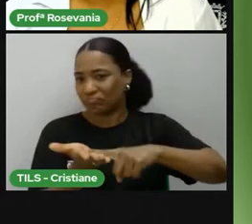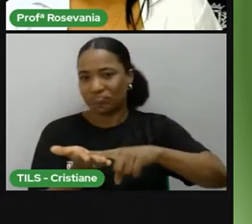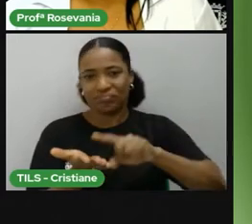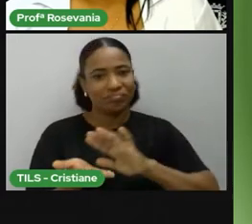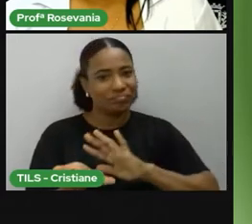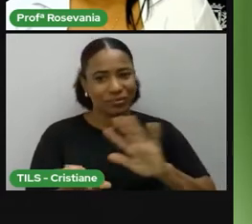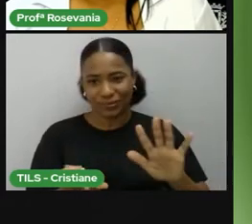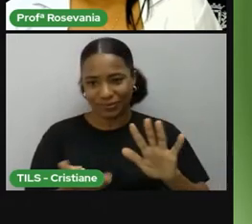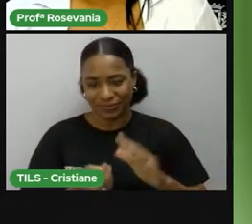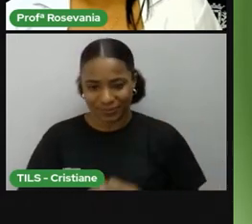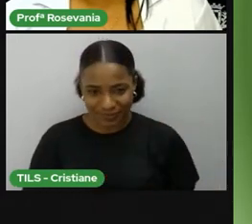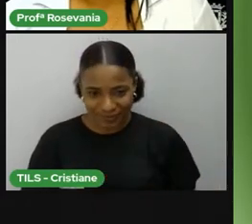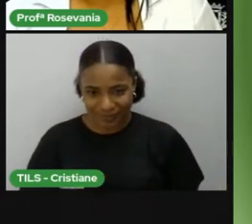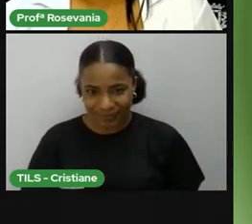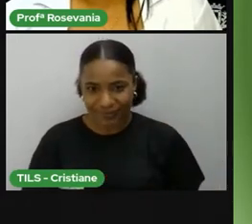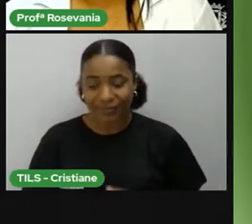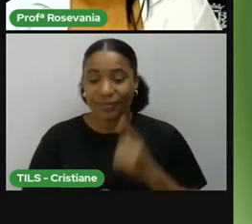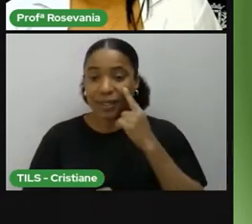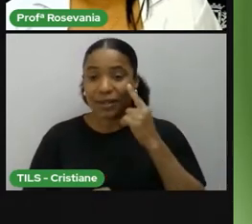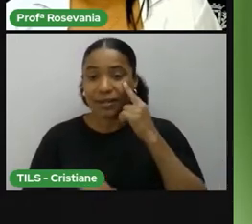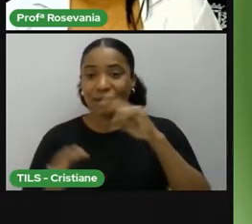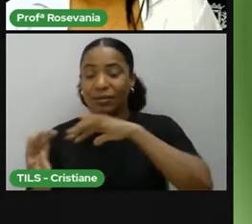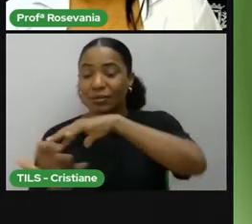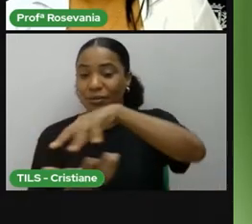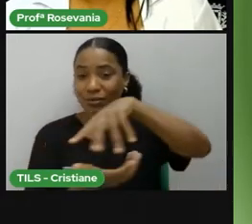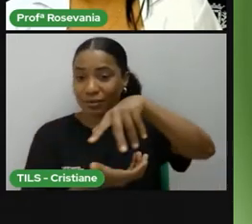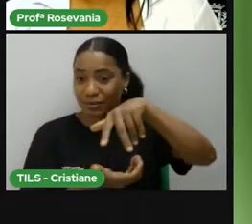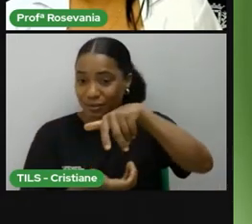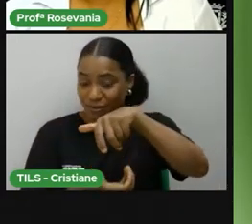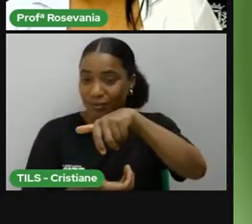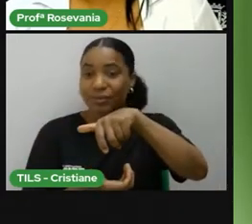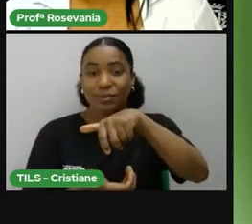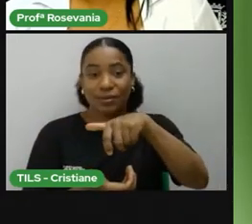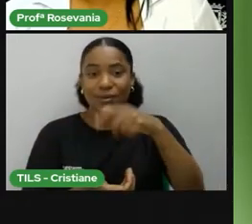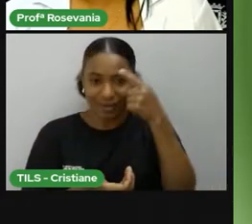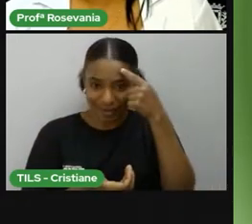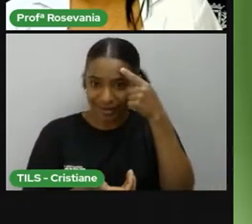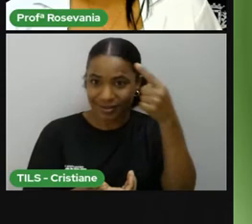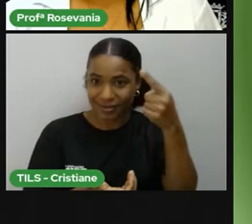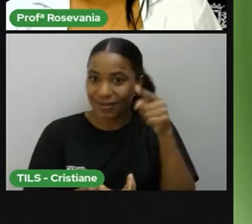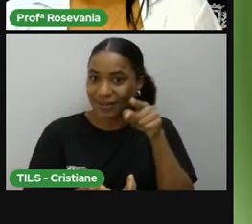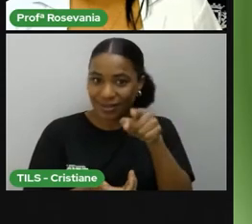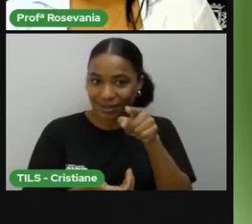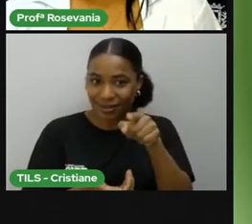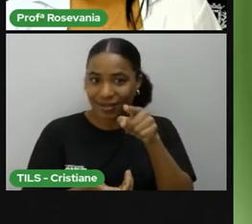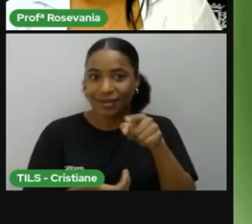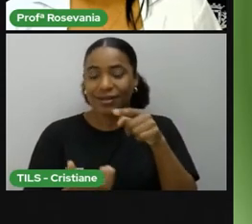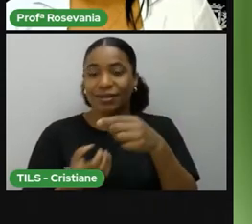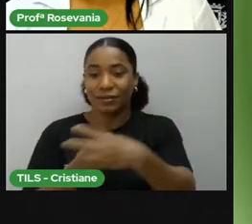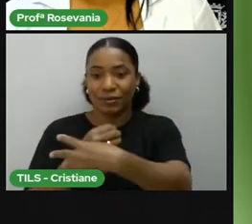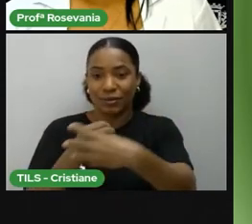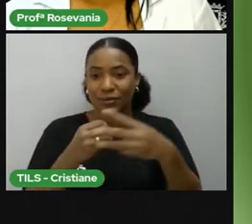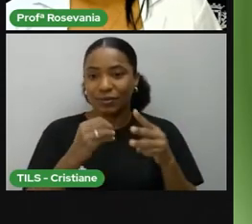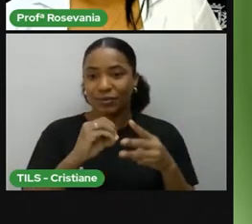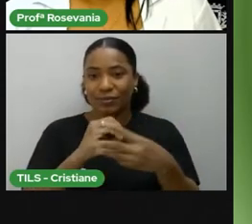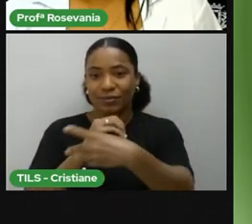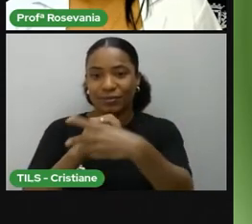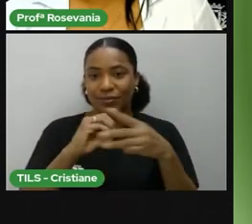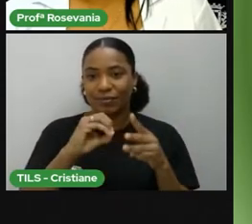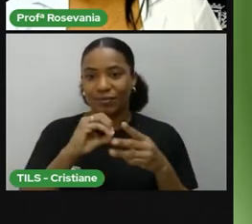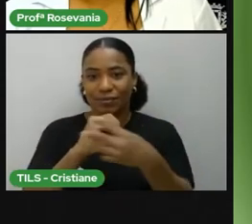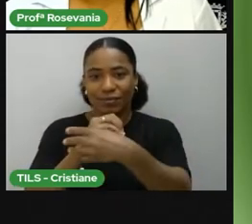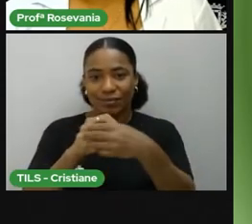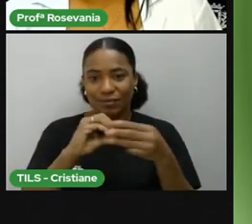vocês observarem, são os círculos concêntricos, né, que eu estava falando e eles vão aumentando à medida que vem em direção